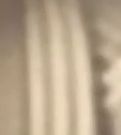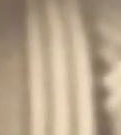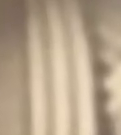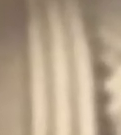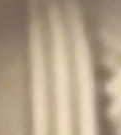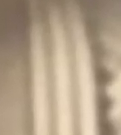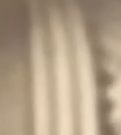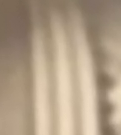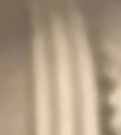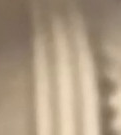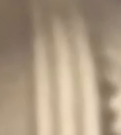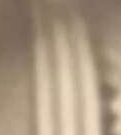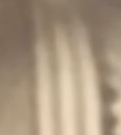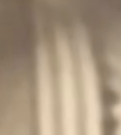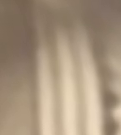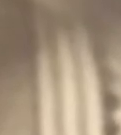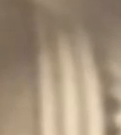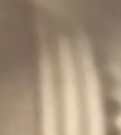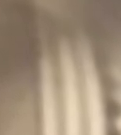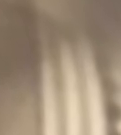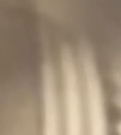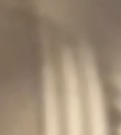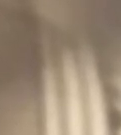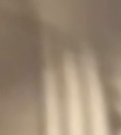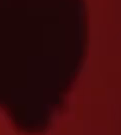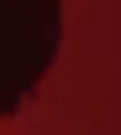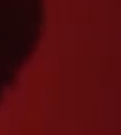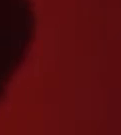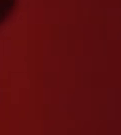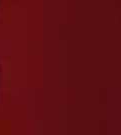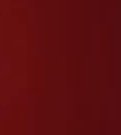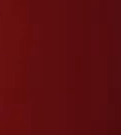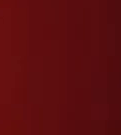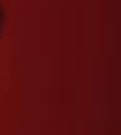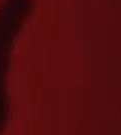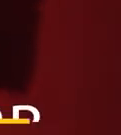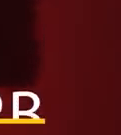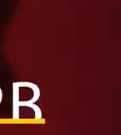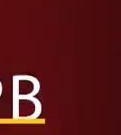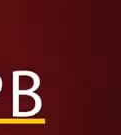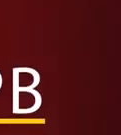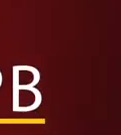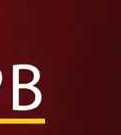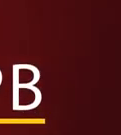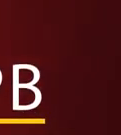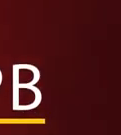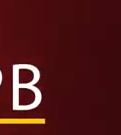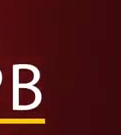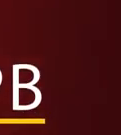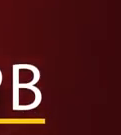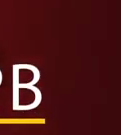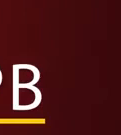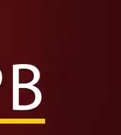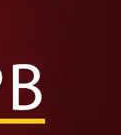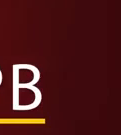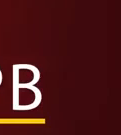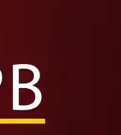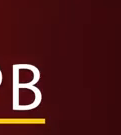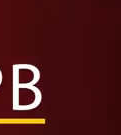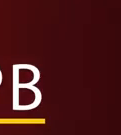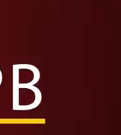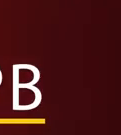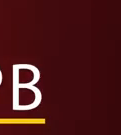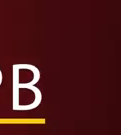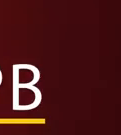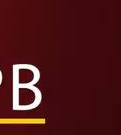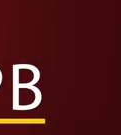Cenório gritou Vai ter confusão Balançou a mão Deu meu ribofete Tomou canivete Fecheiro e vagão Os